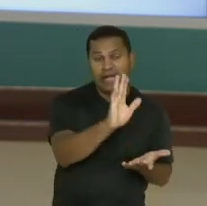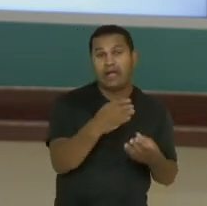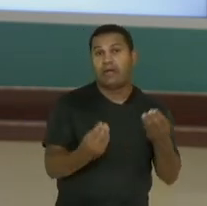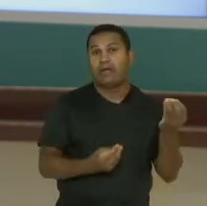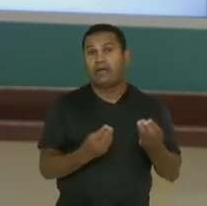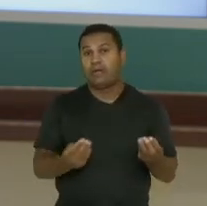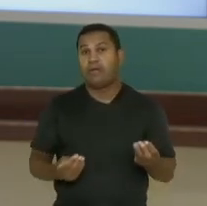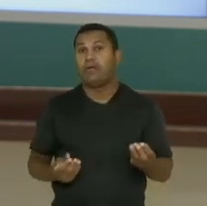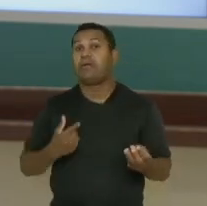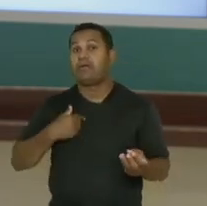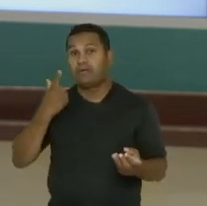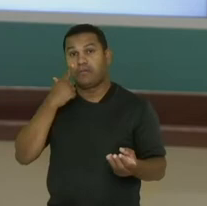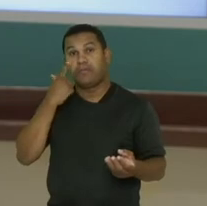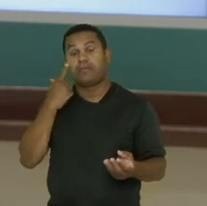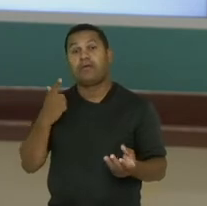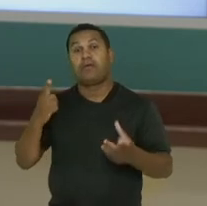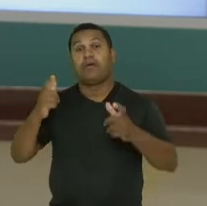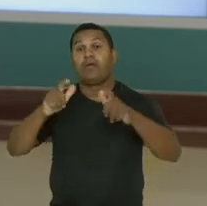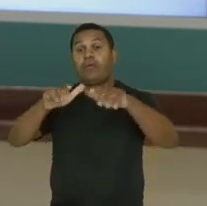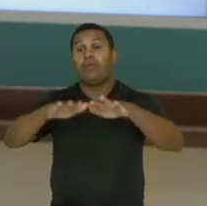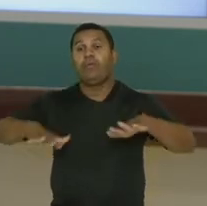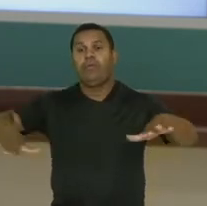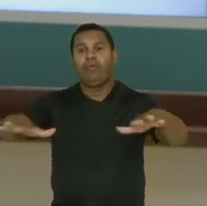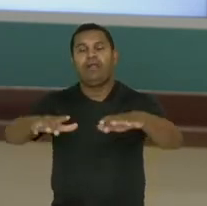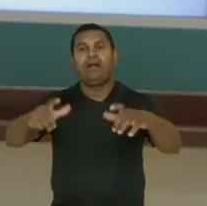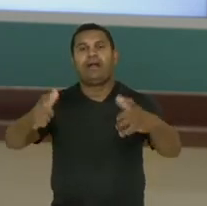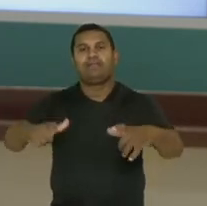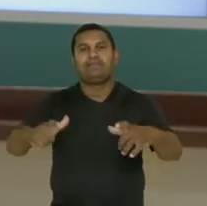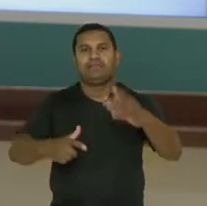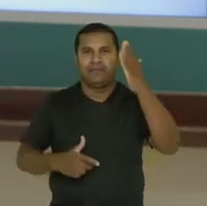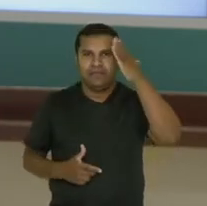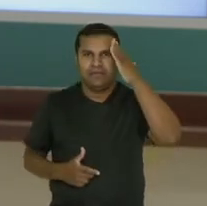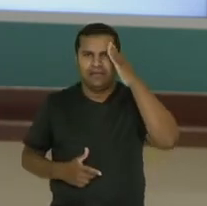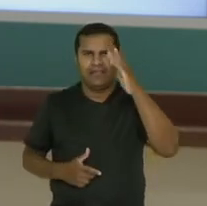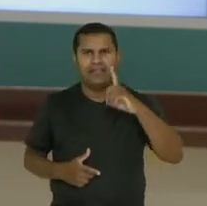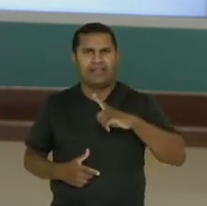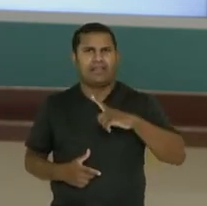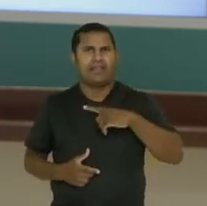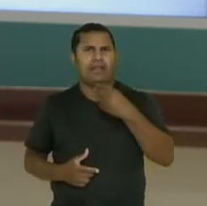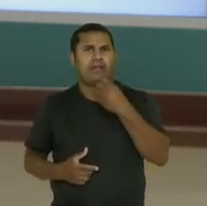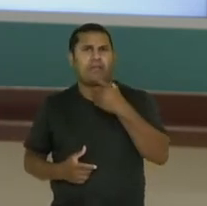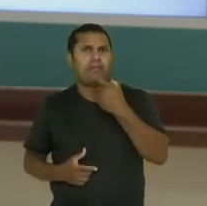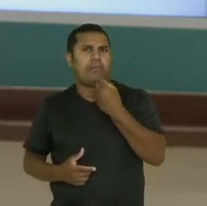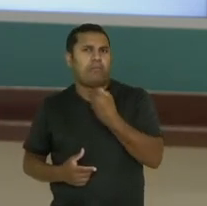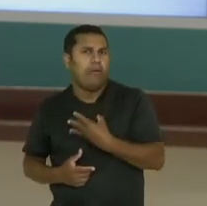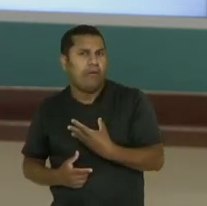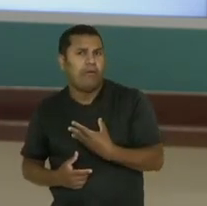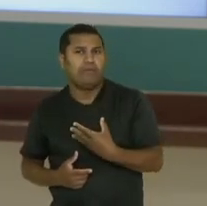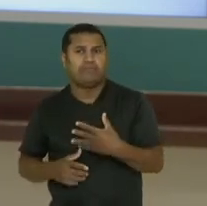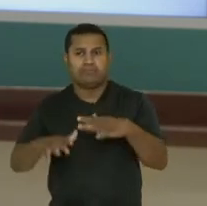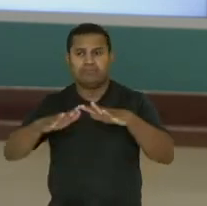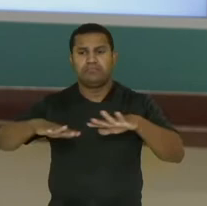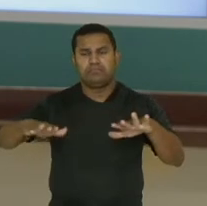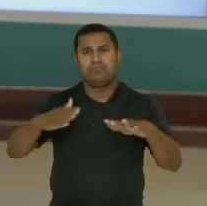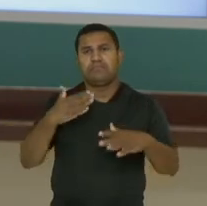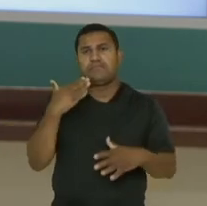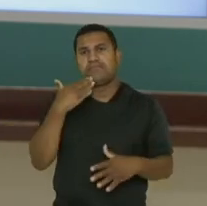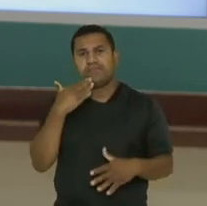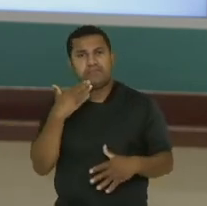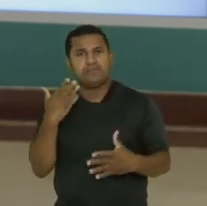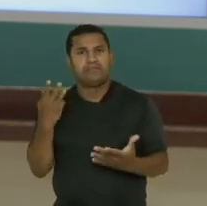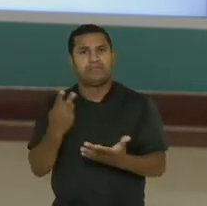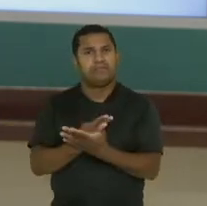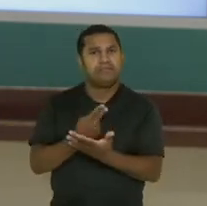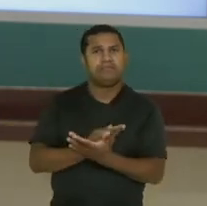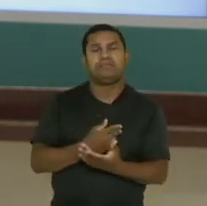essa cafeteria? É um lugar movimentado? Não é? As pessoas irão até lá? Não irão? Como é vai ser esse negócio? Então